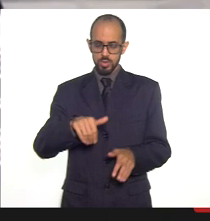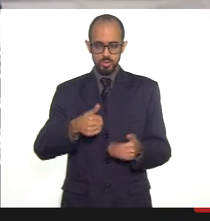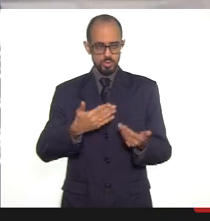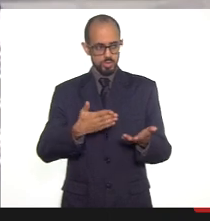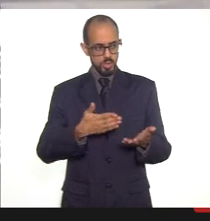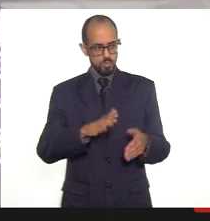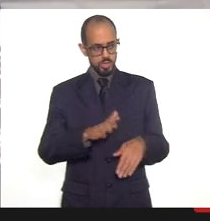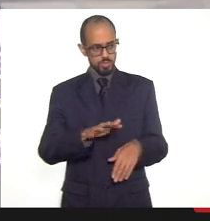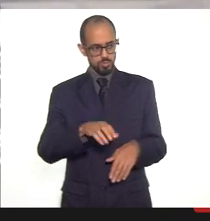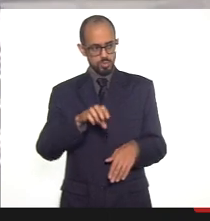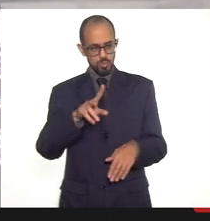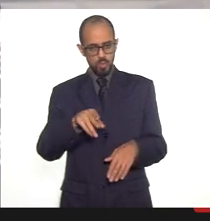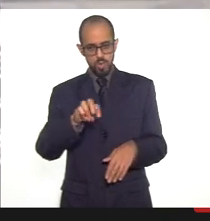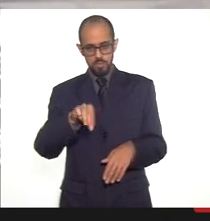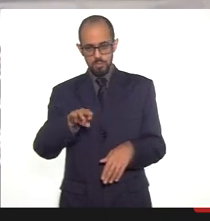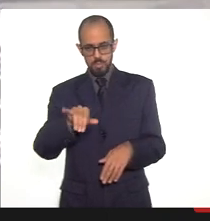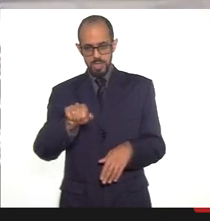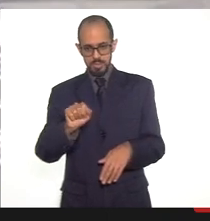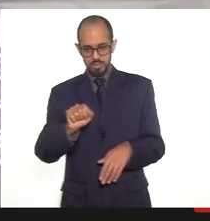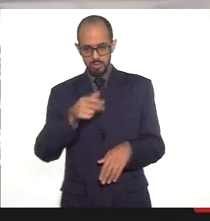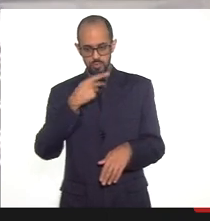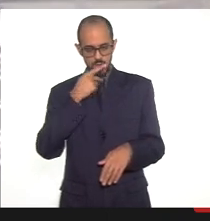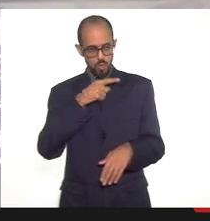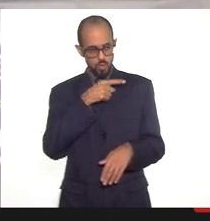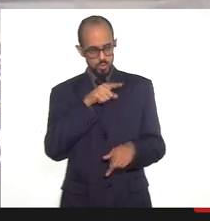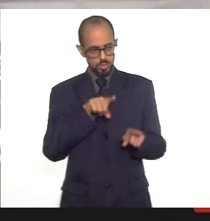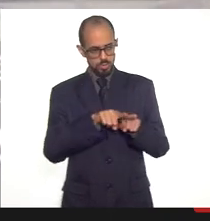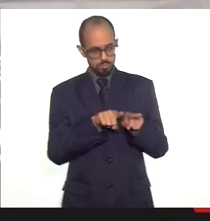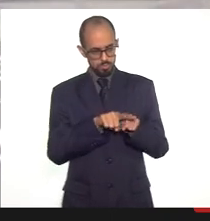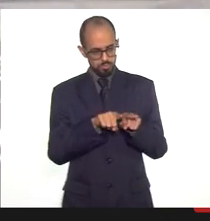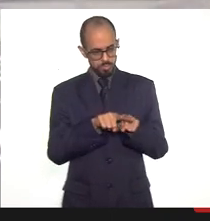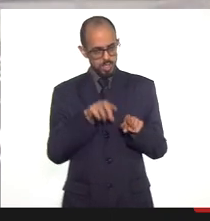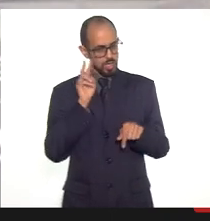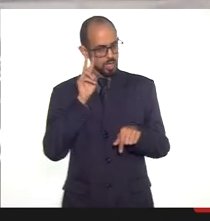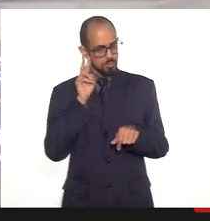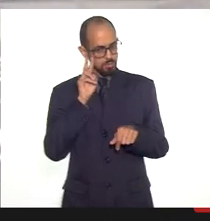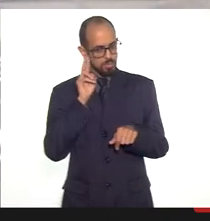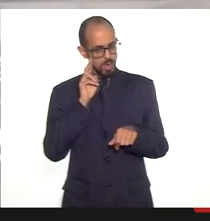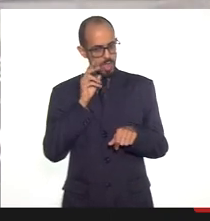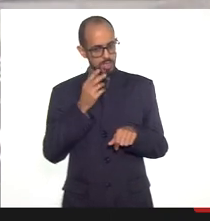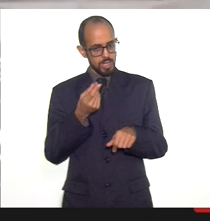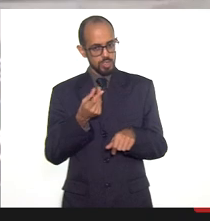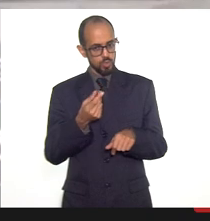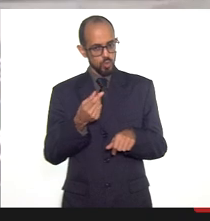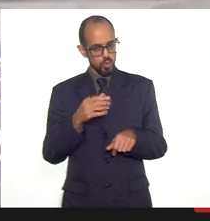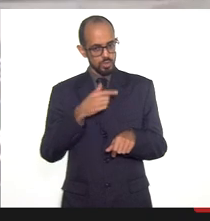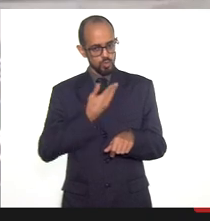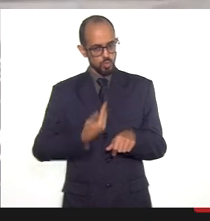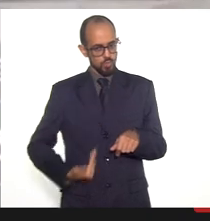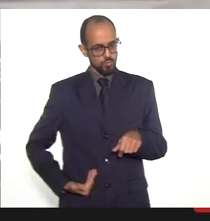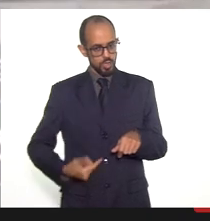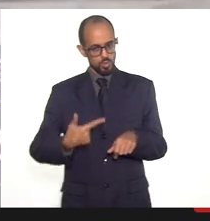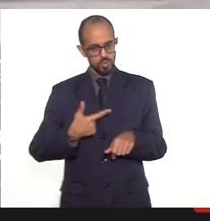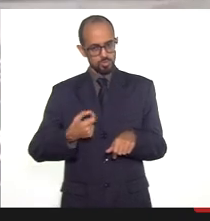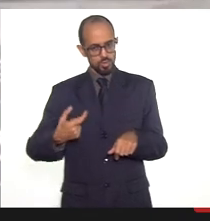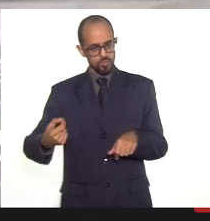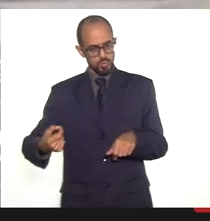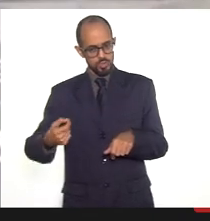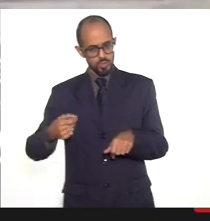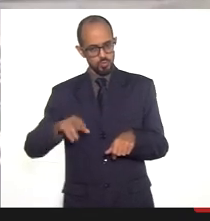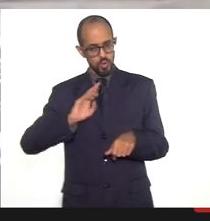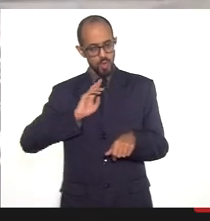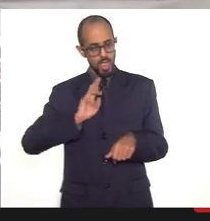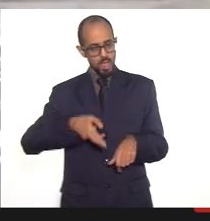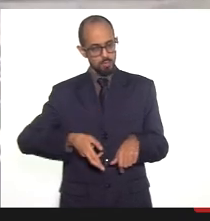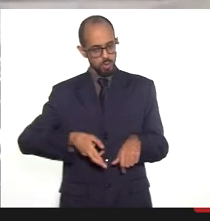doutora Márcia colocou, é bom lembrar aqui que as contas do governo de 2020 foram reprovadas em